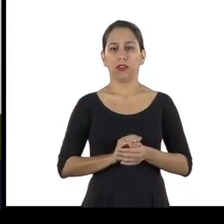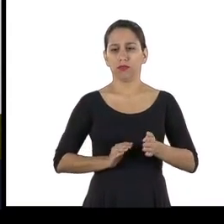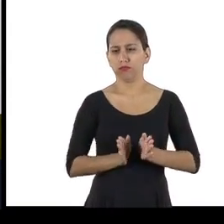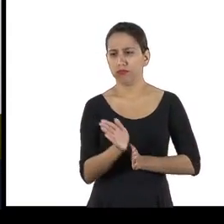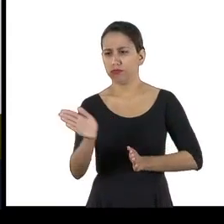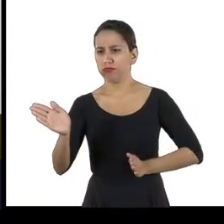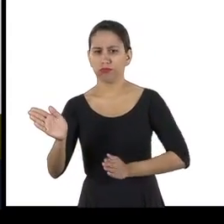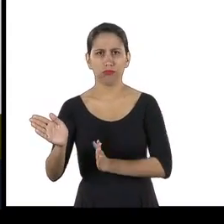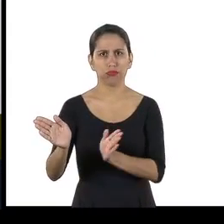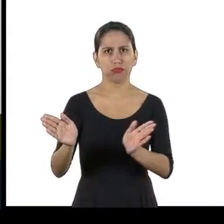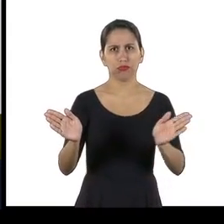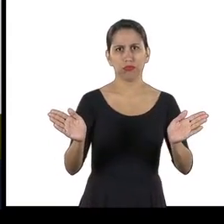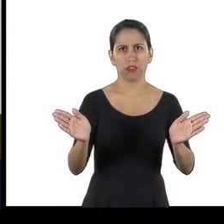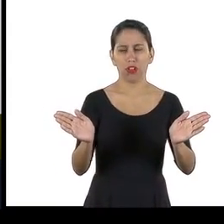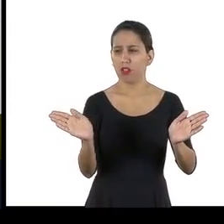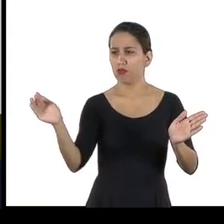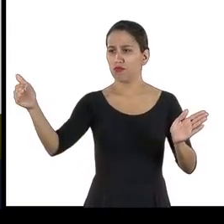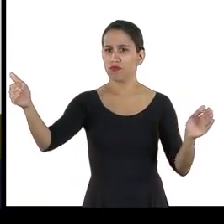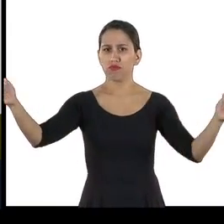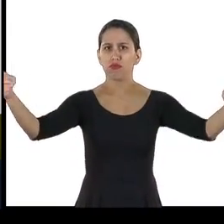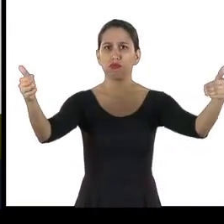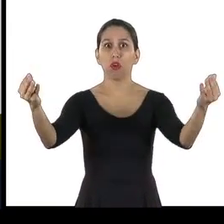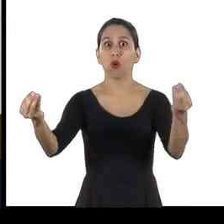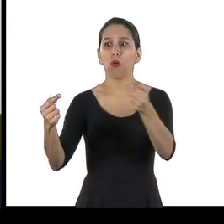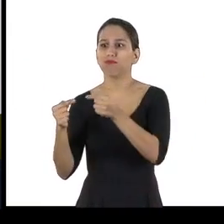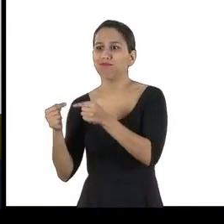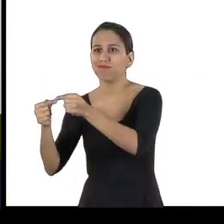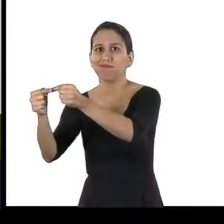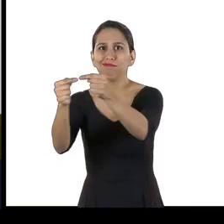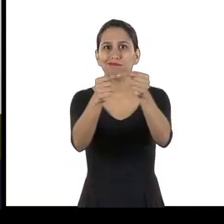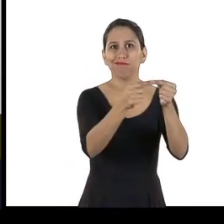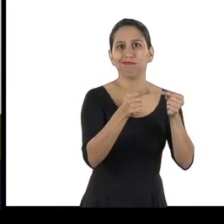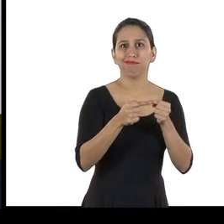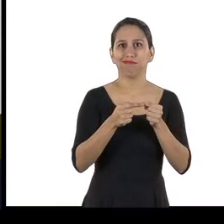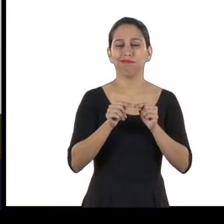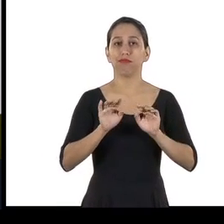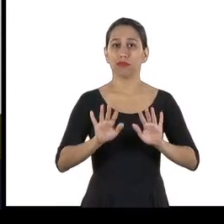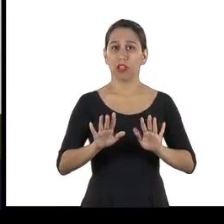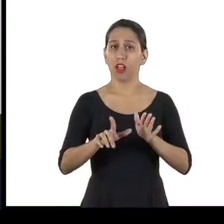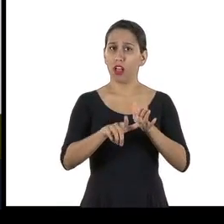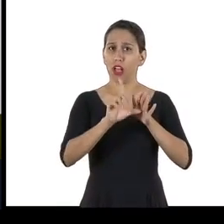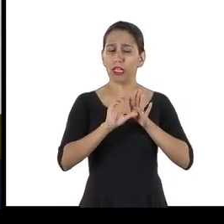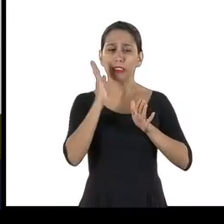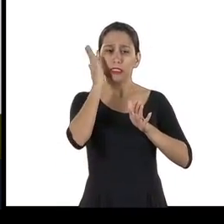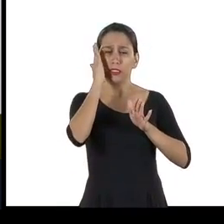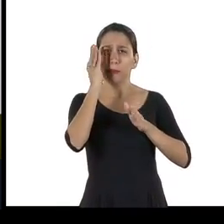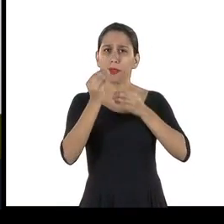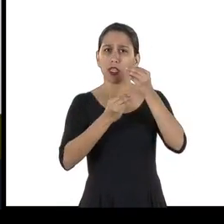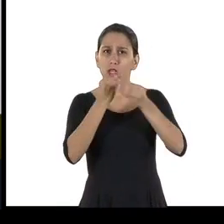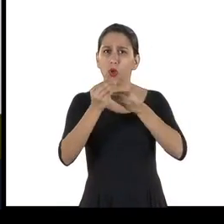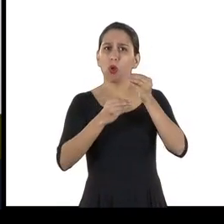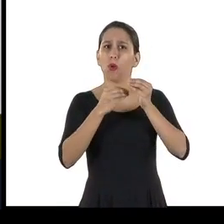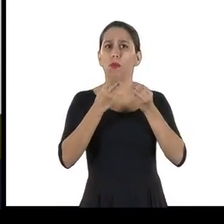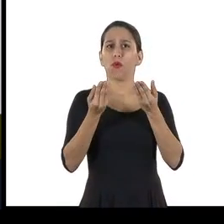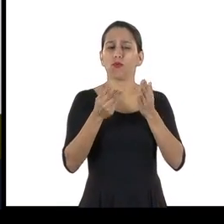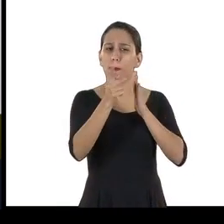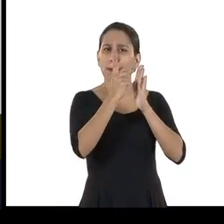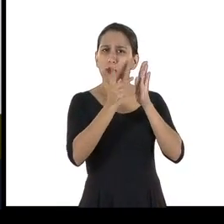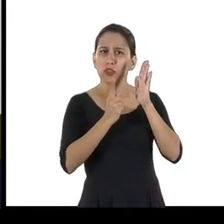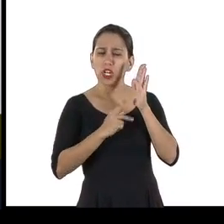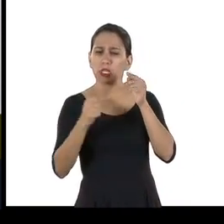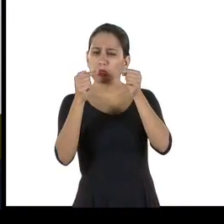uma ou mais vias principais e devem ser projetadas para permitir o adequado deslocamento dos veículos de